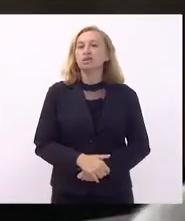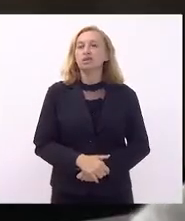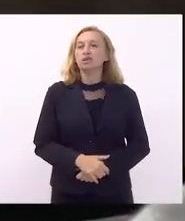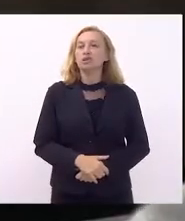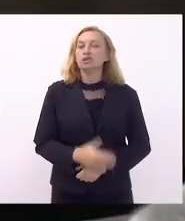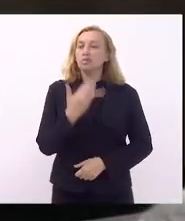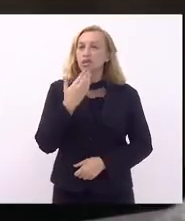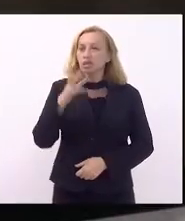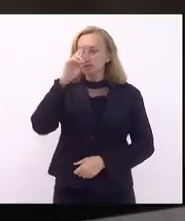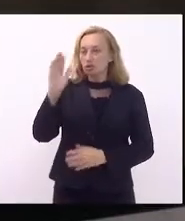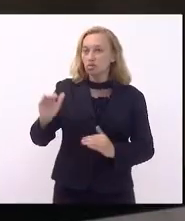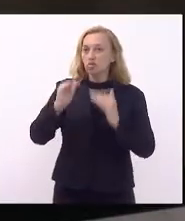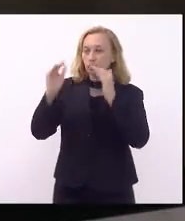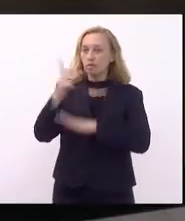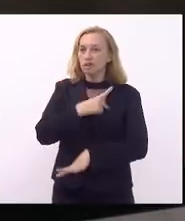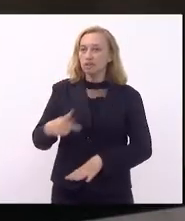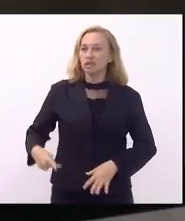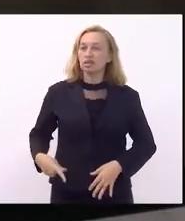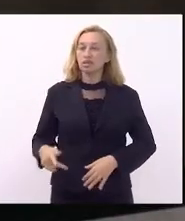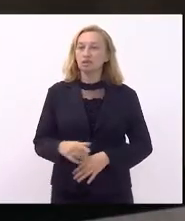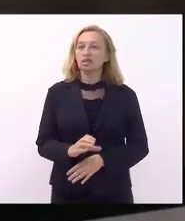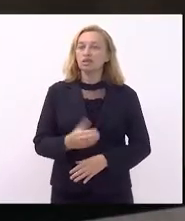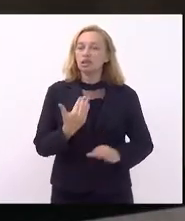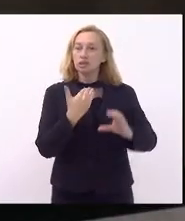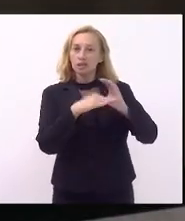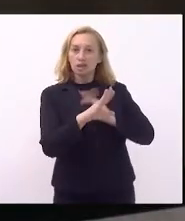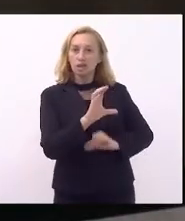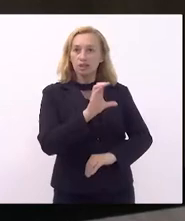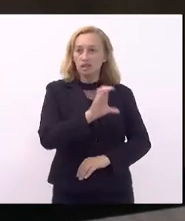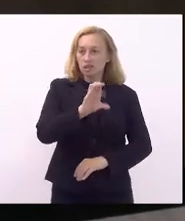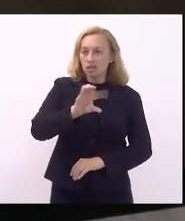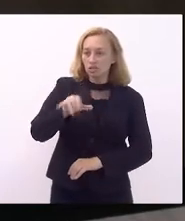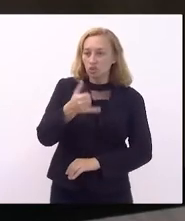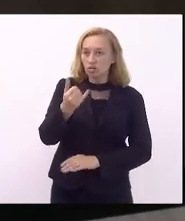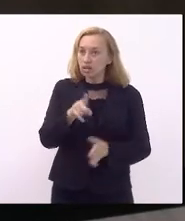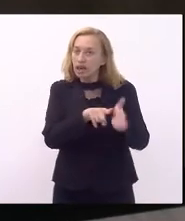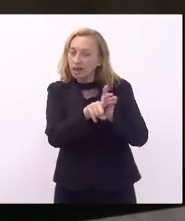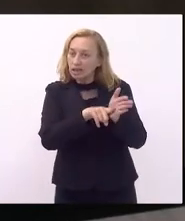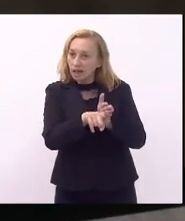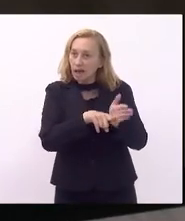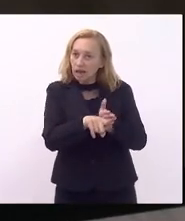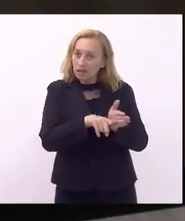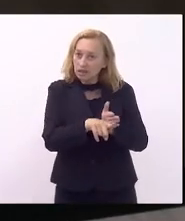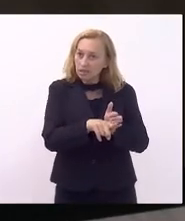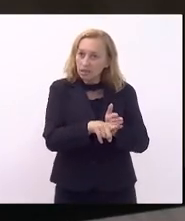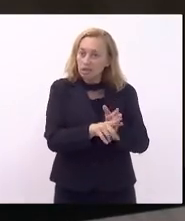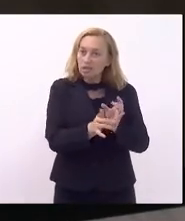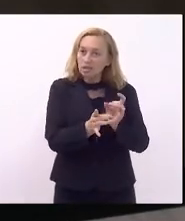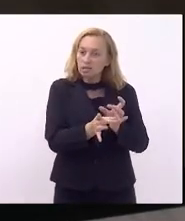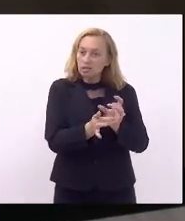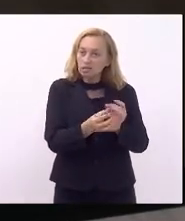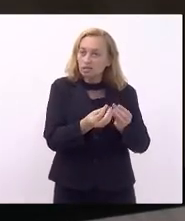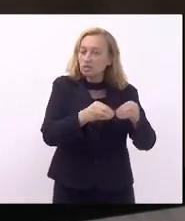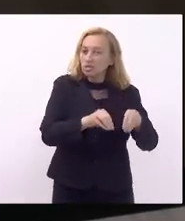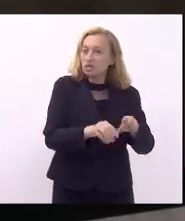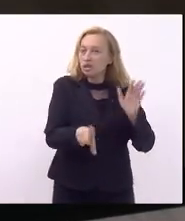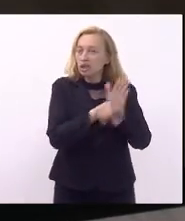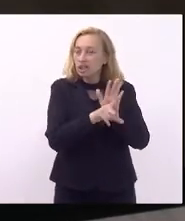solicitamos à Vossa Excelência remeter à CCJ para análise de eventual prejudicabilidade pela lei